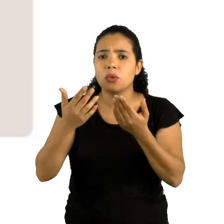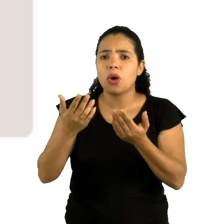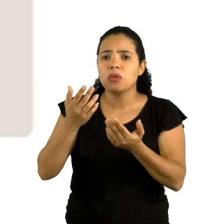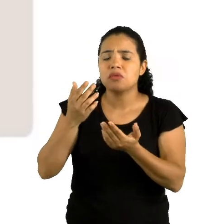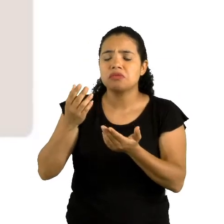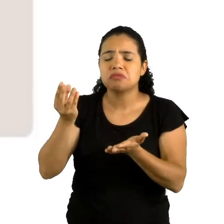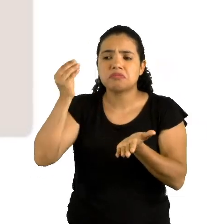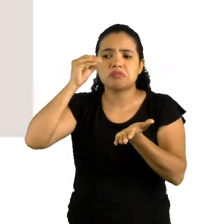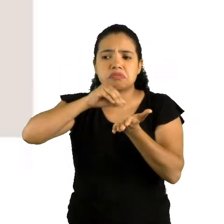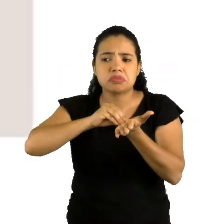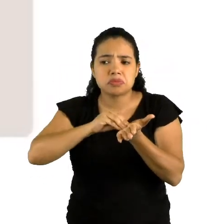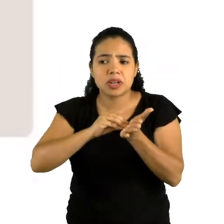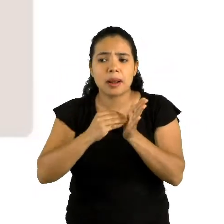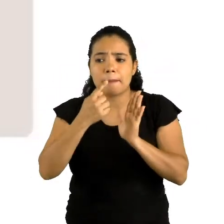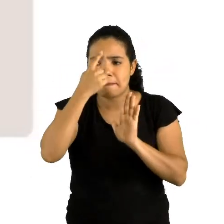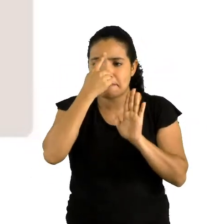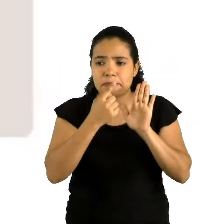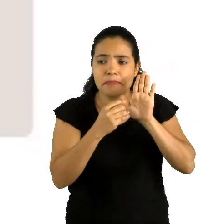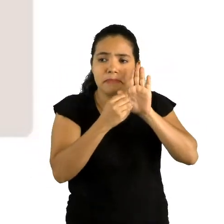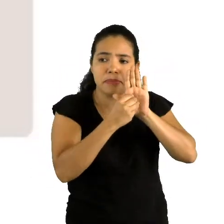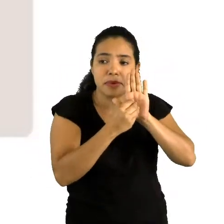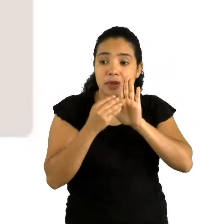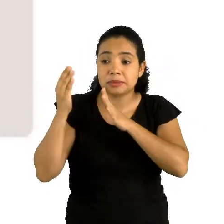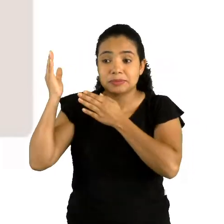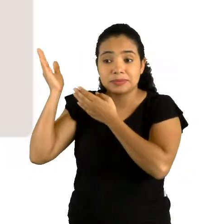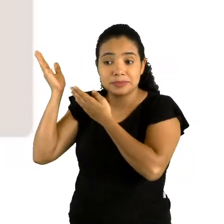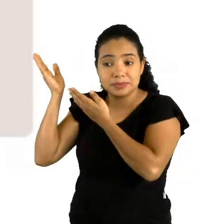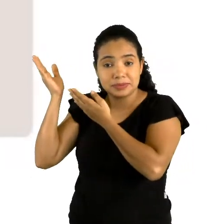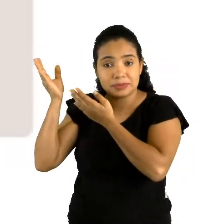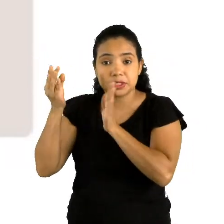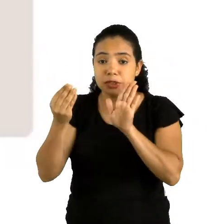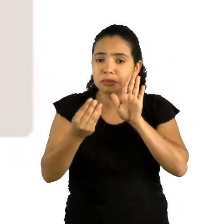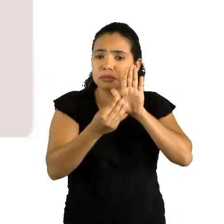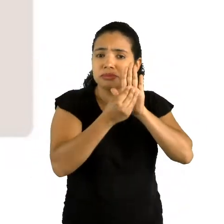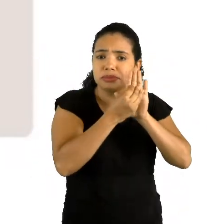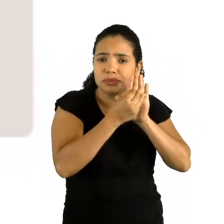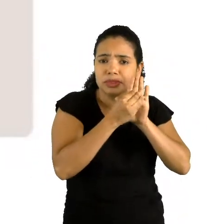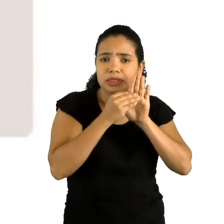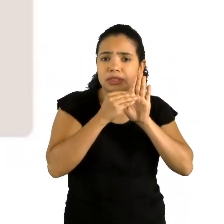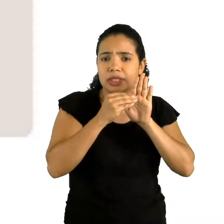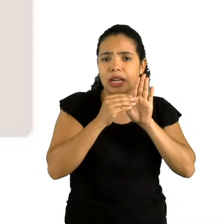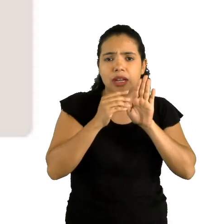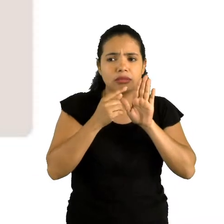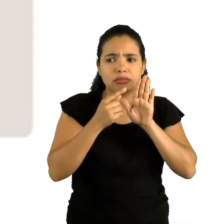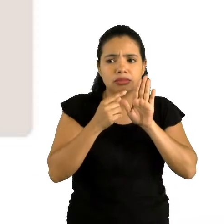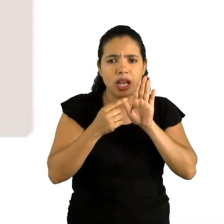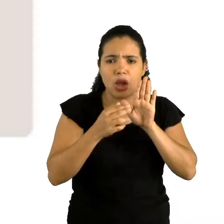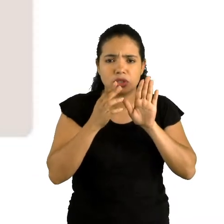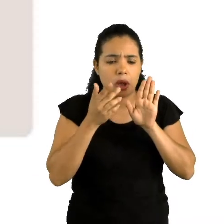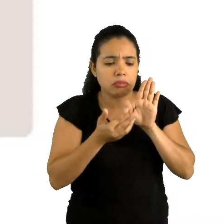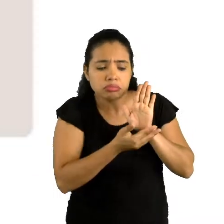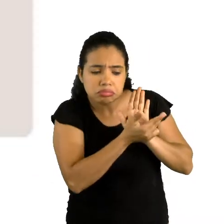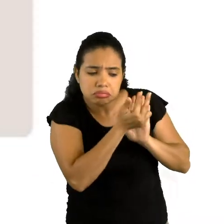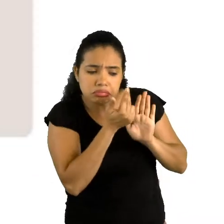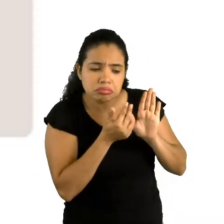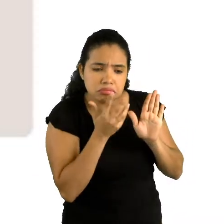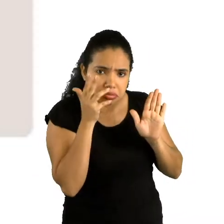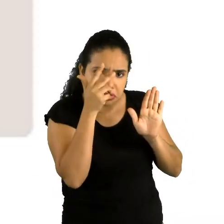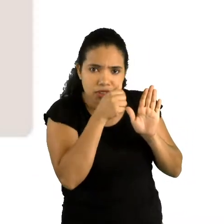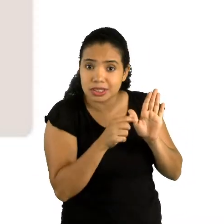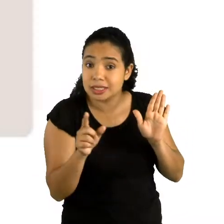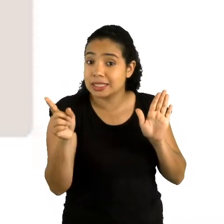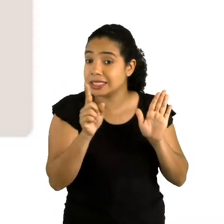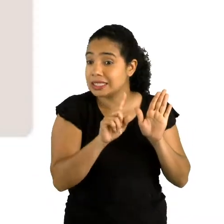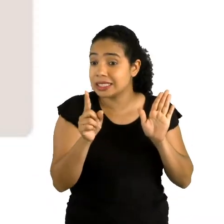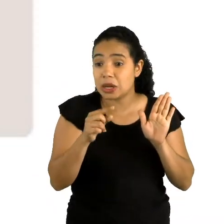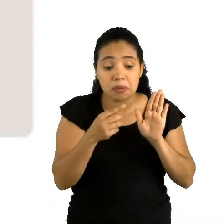aquele selo ali na carta, lá no correio? É só para enfeitar o envelope? Não, gente. Esse